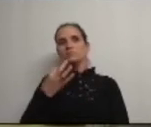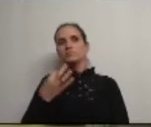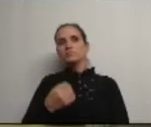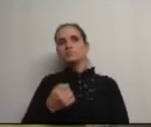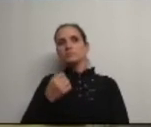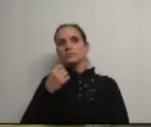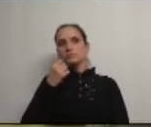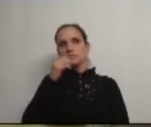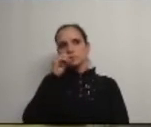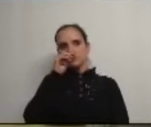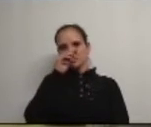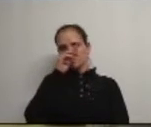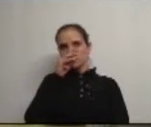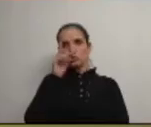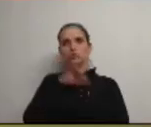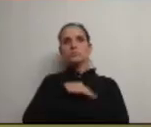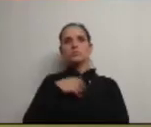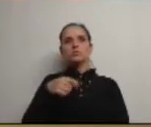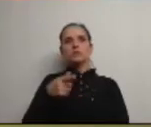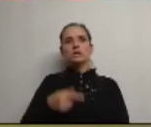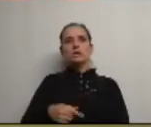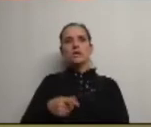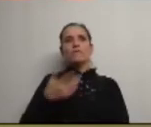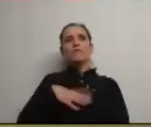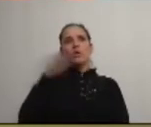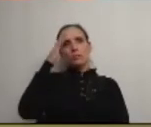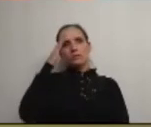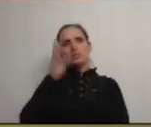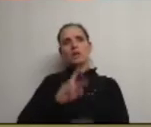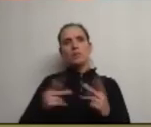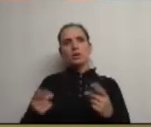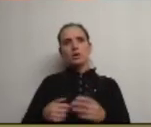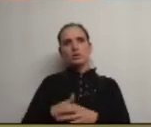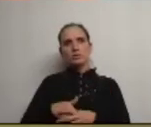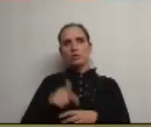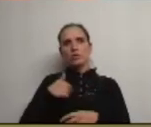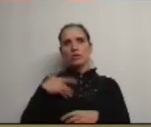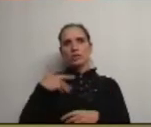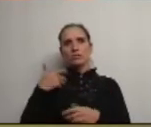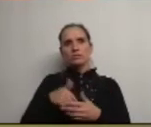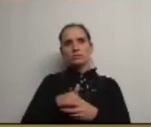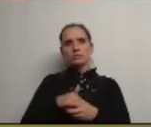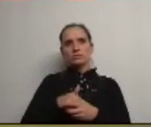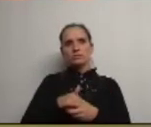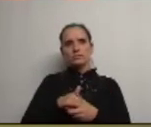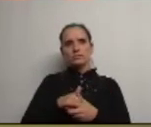ou senhor presidente da junta frasileira porque é que o senhor quer competências da câmara? eu não quero porque é o senhor quer?